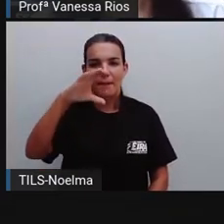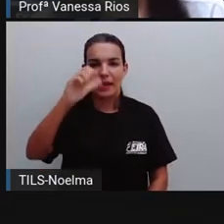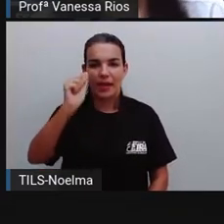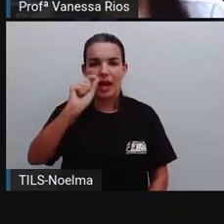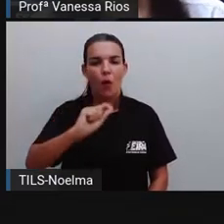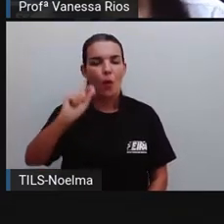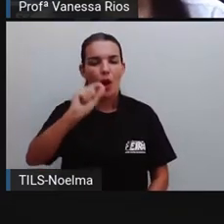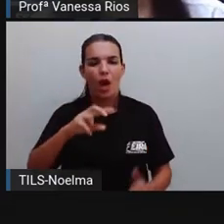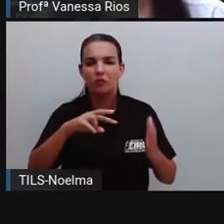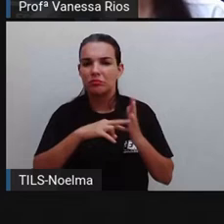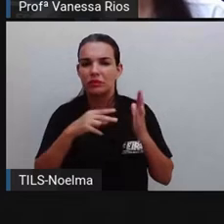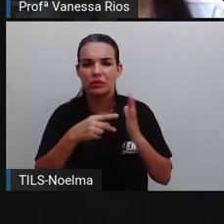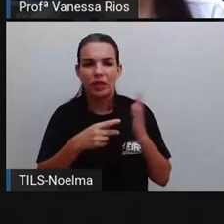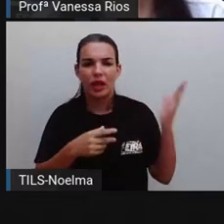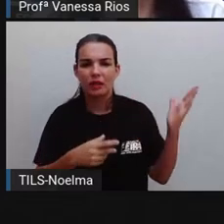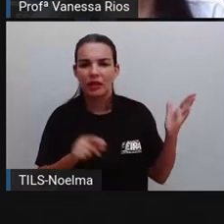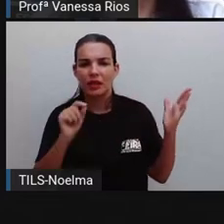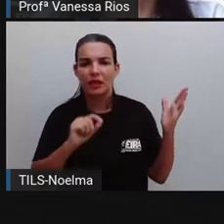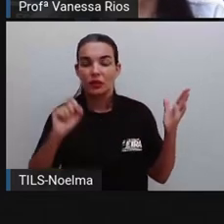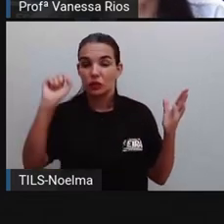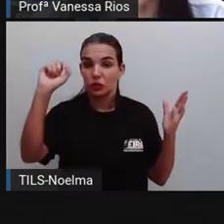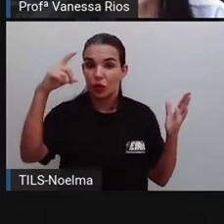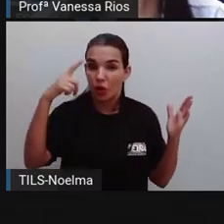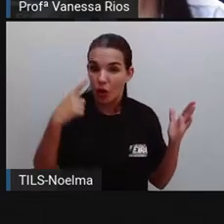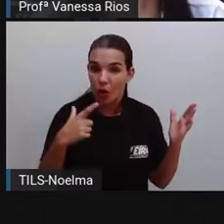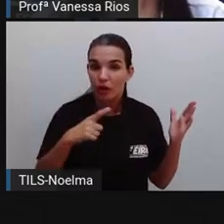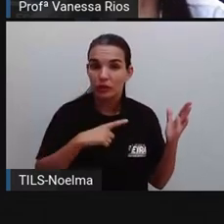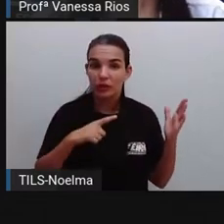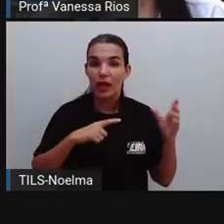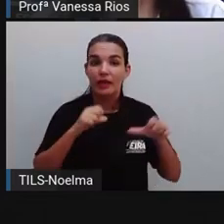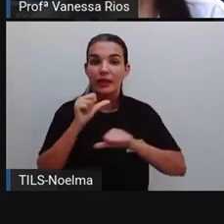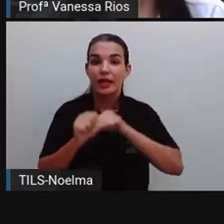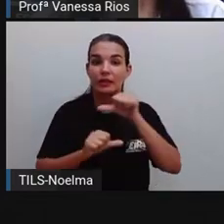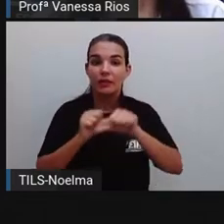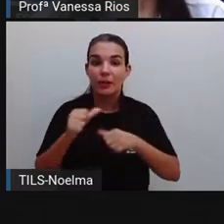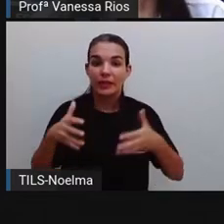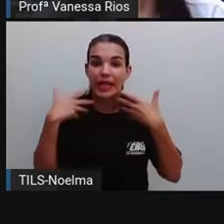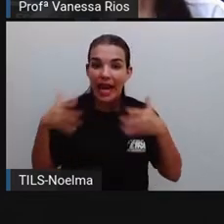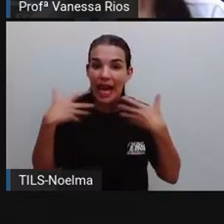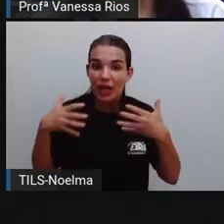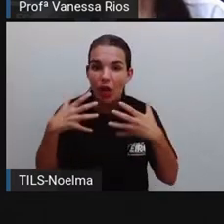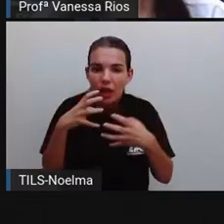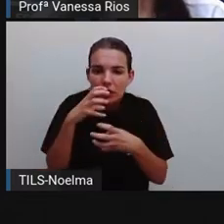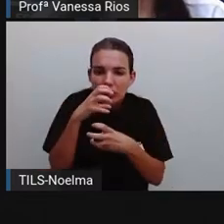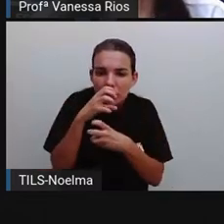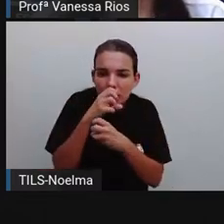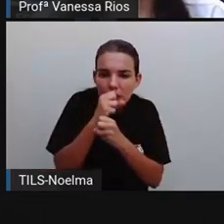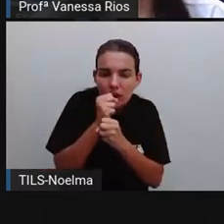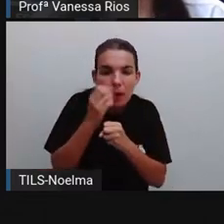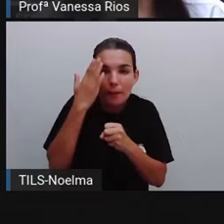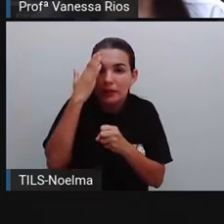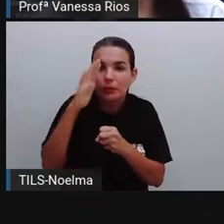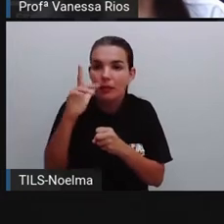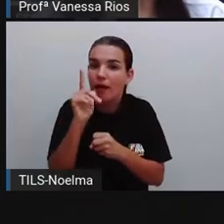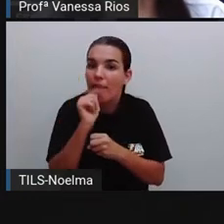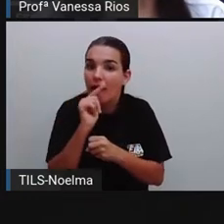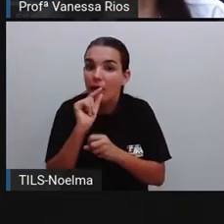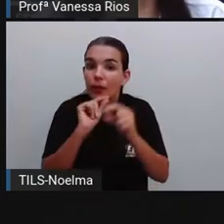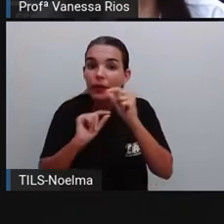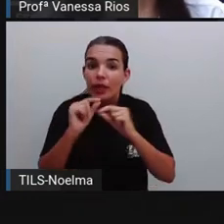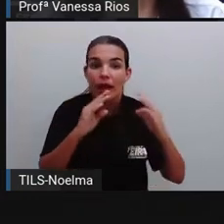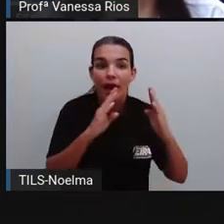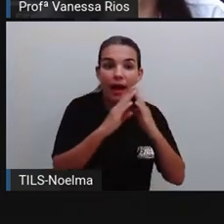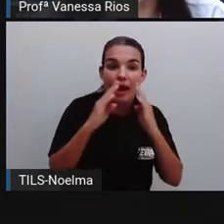heliotérmico, a energia proveniente do sol é transformada em calor, aquecendo principalmente a água de